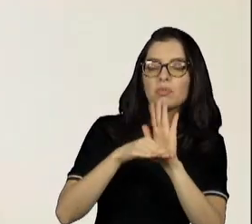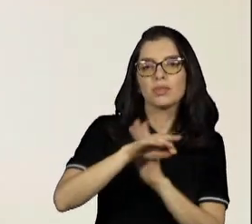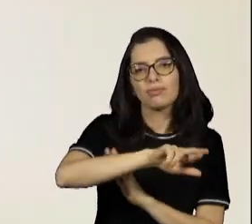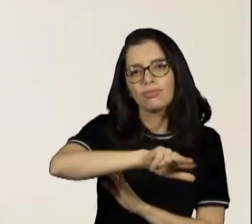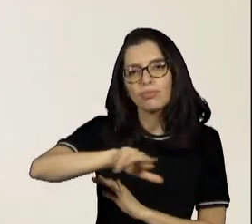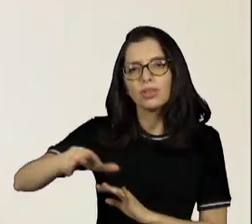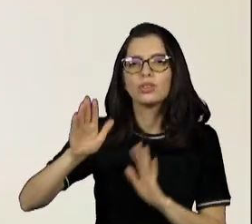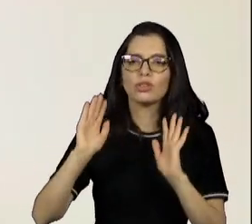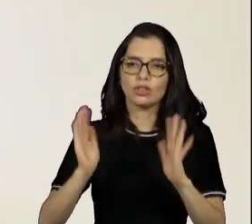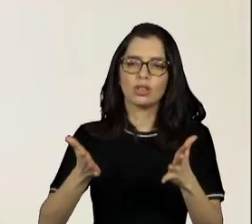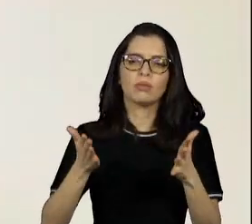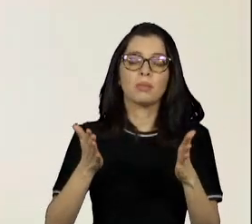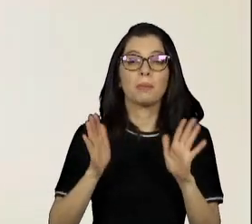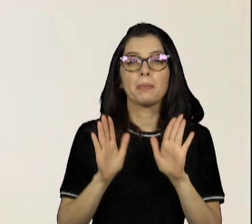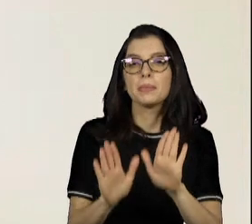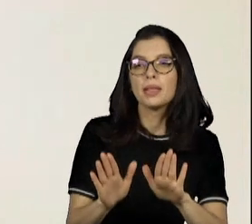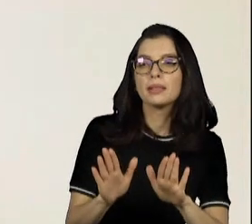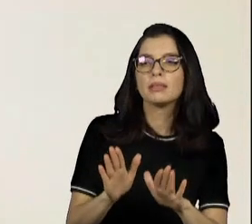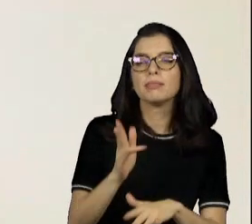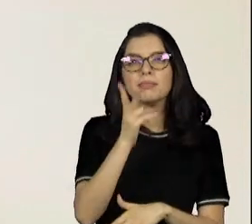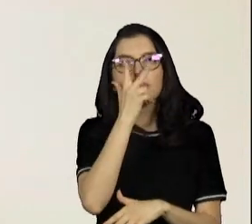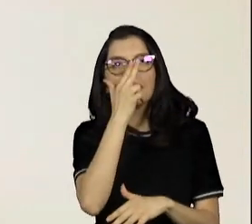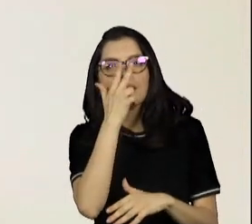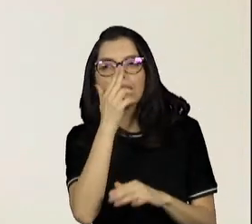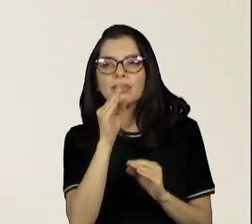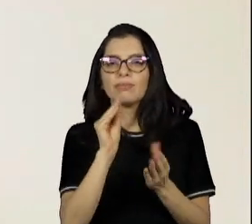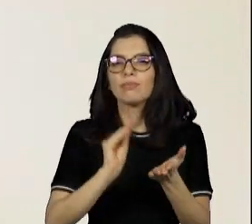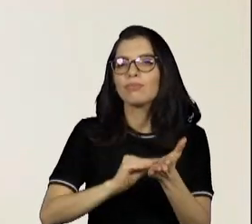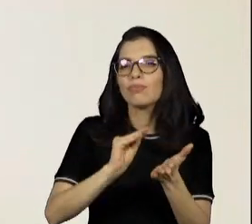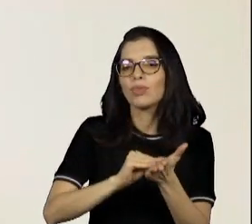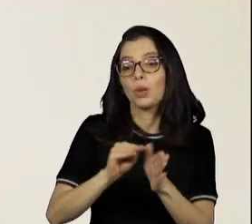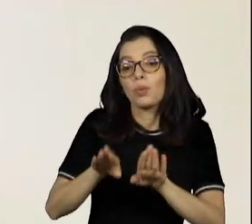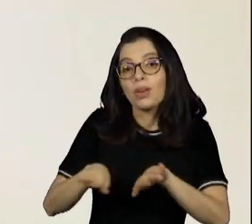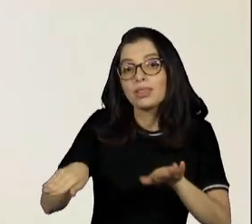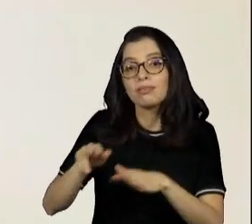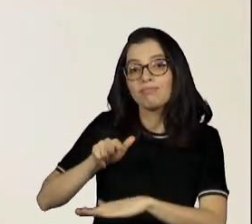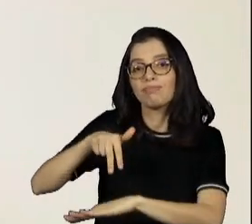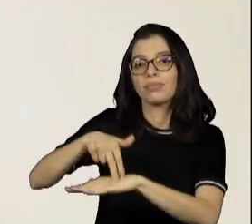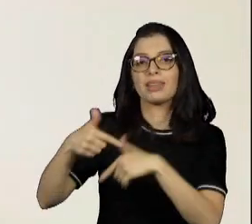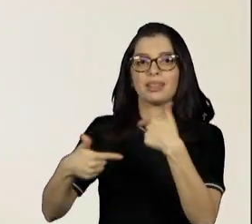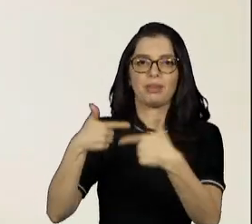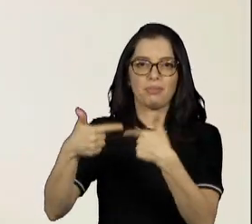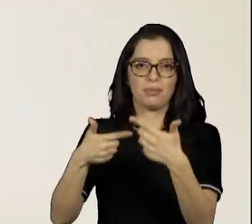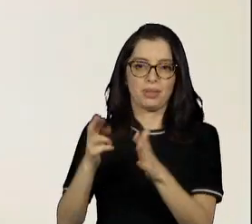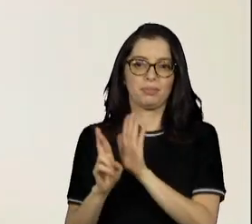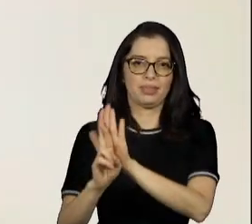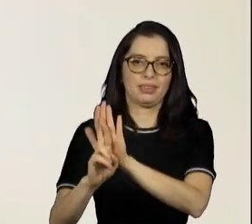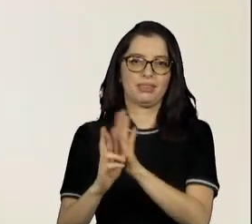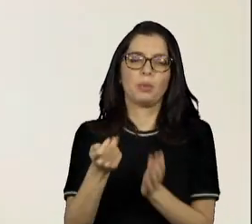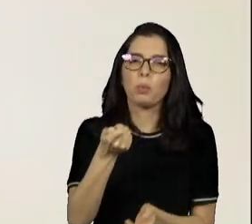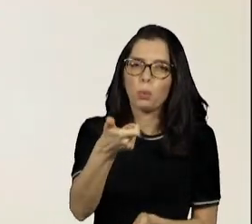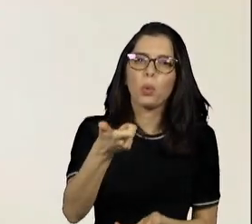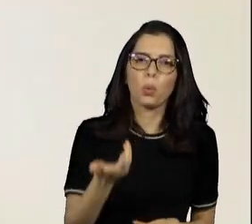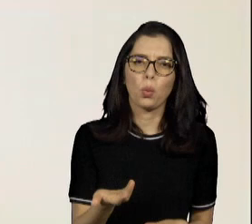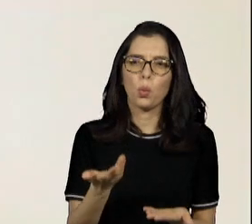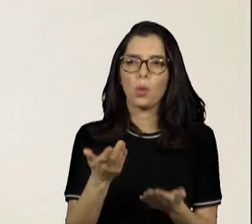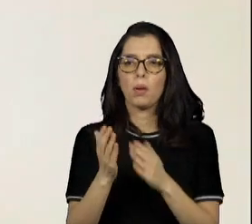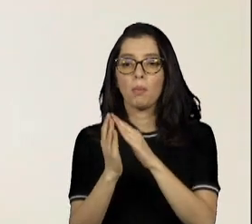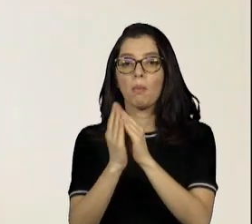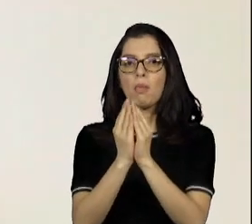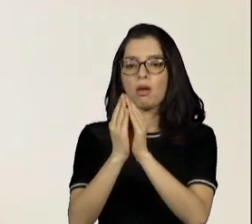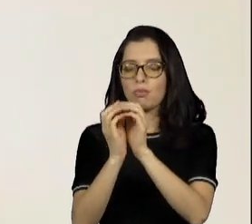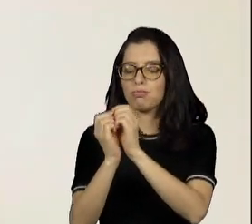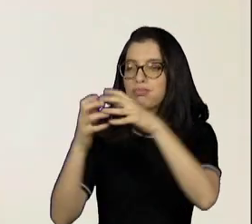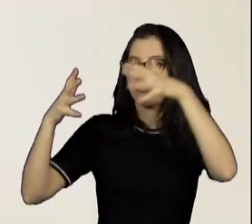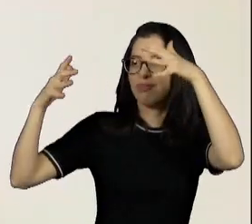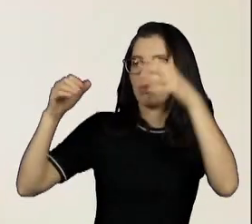Só que eu acho que tinha poucas crianças nesses programas. Tirando o Balão Mágico, que tinha muitas crianças, mesmo